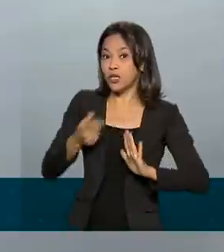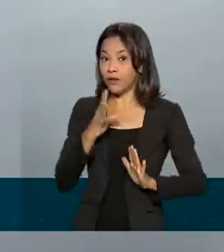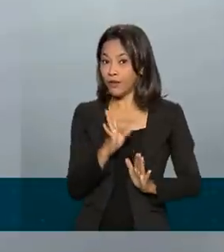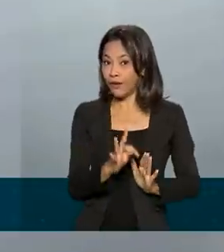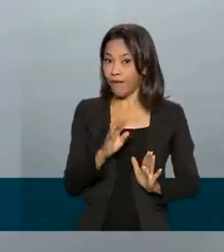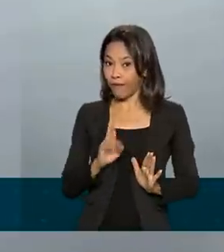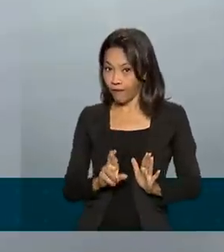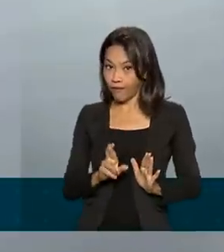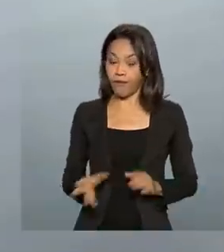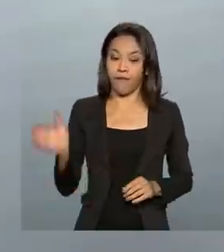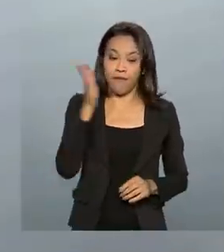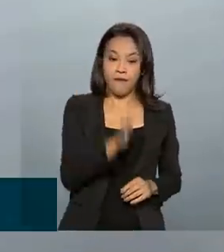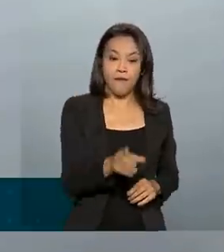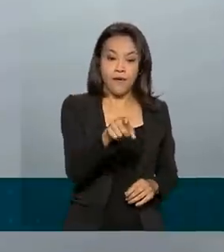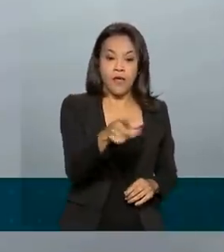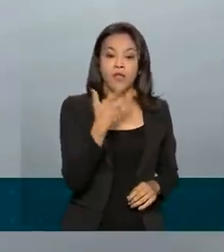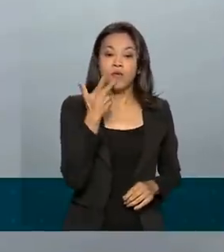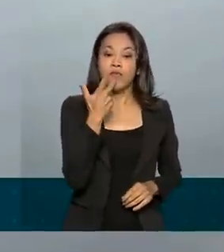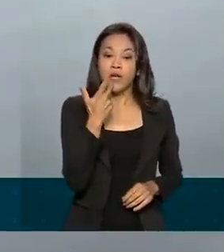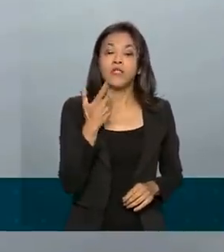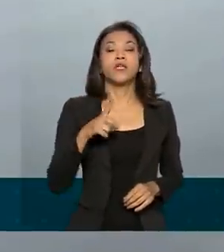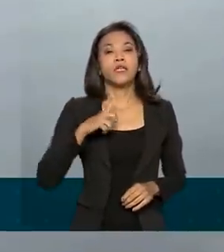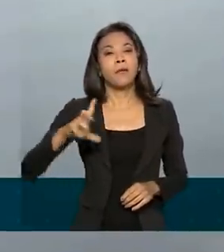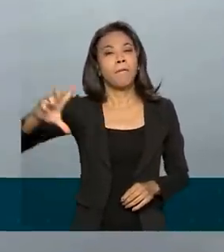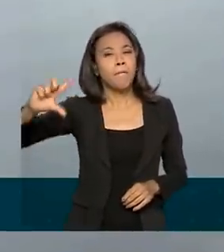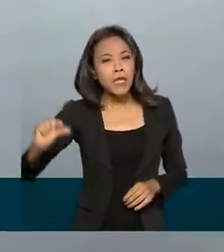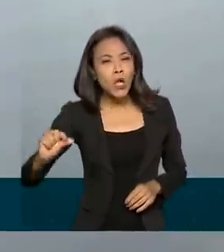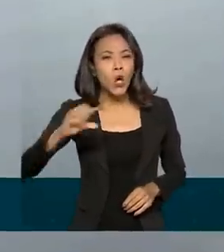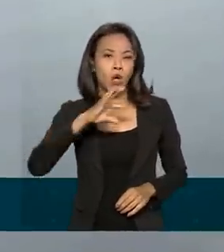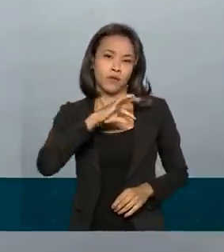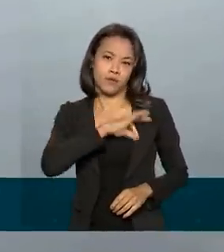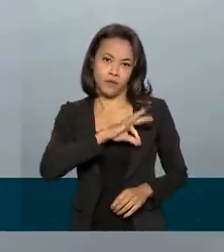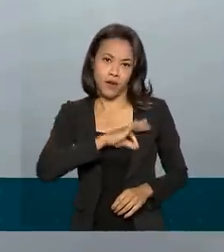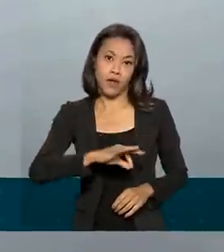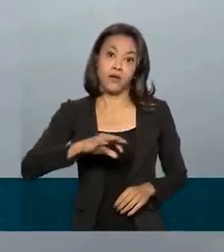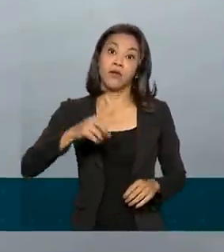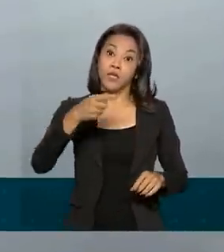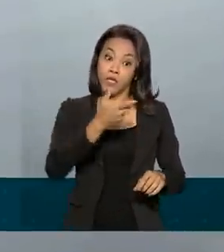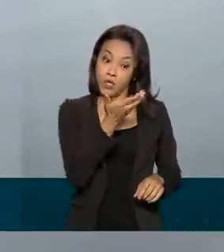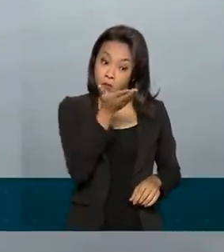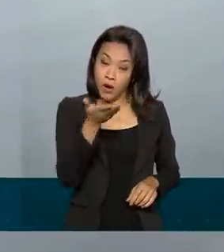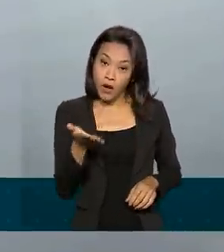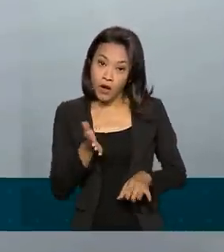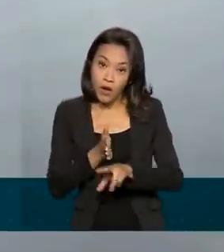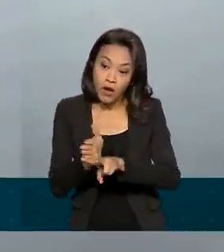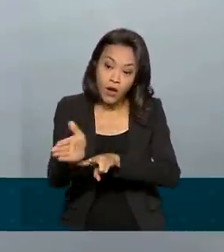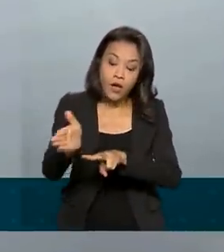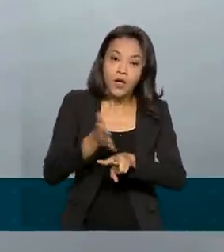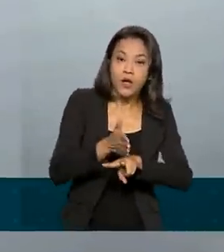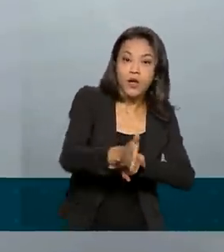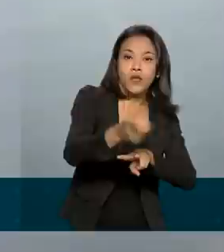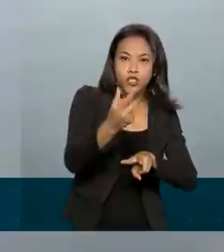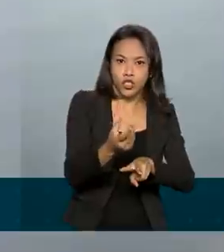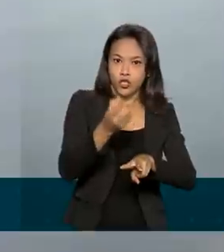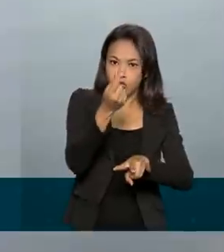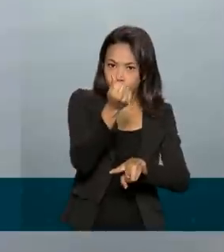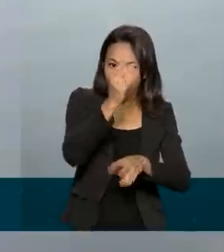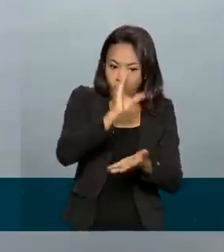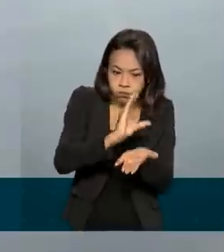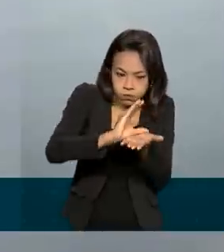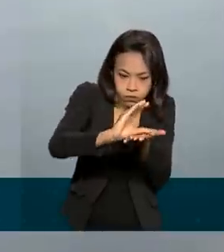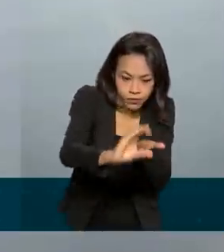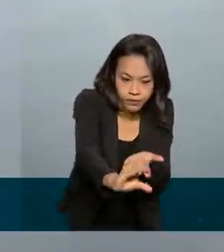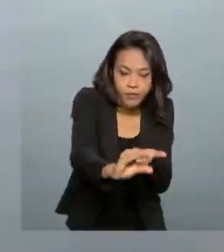temos o segmento de menor renda e segmento de investimento, onde possa haver uma